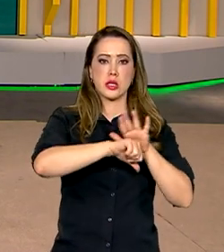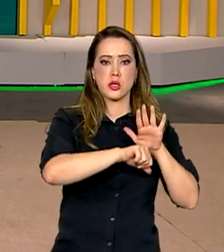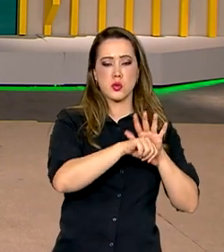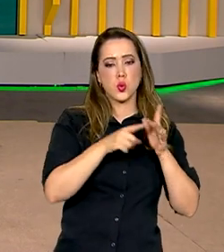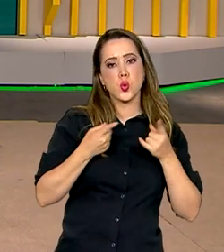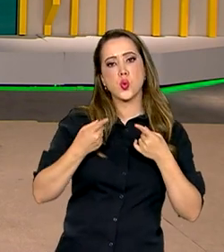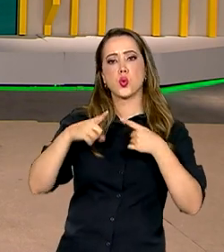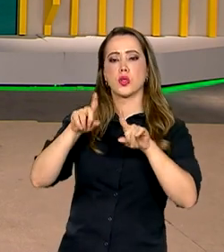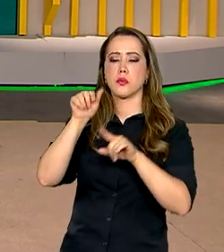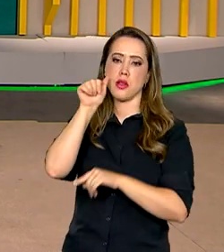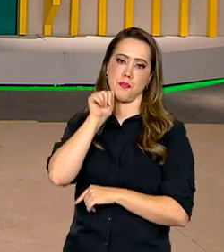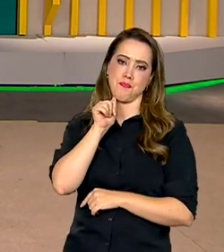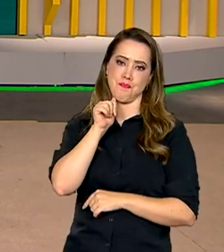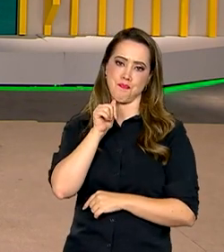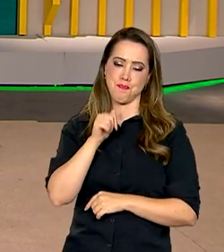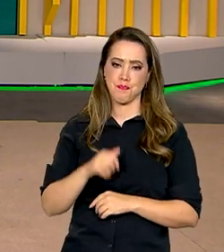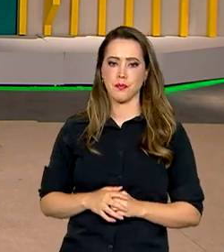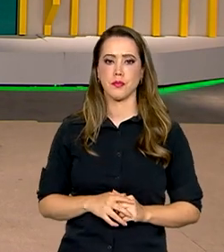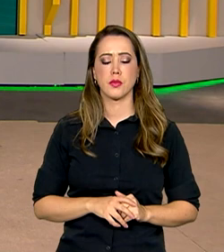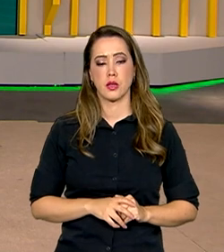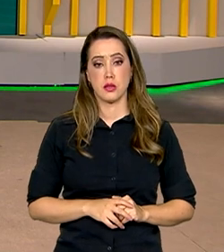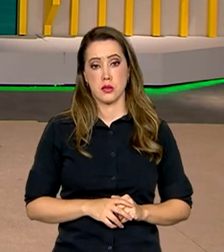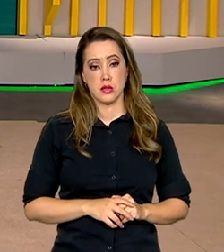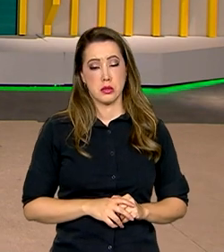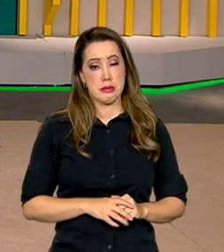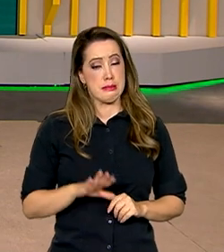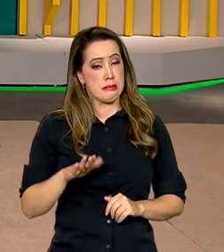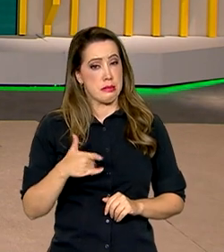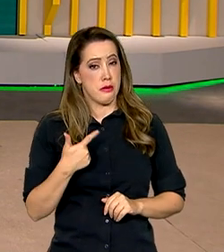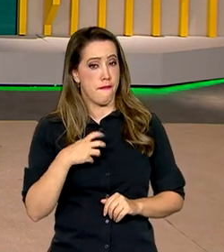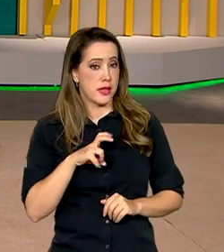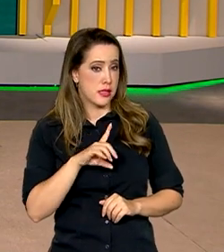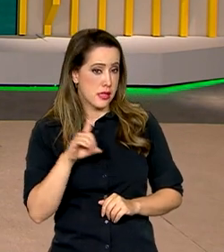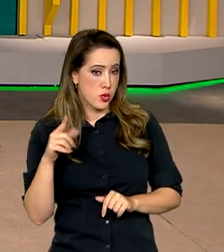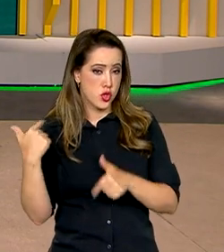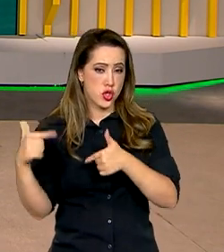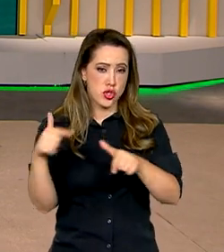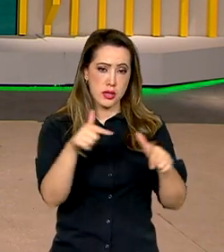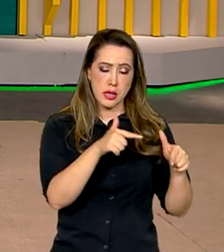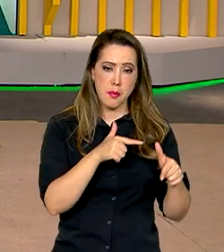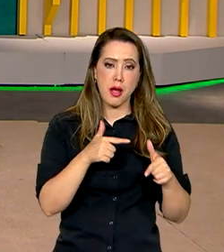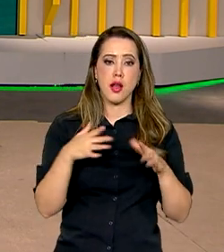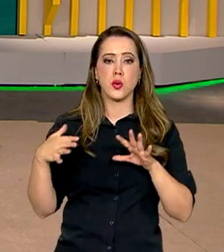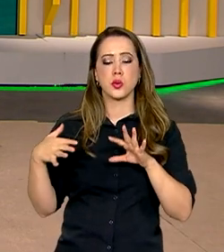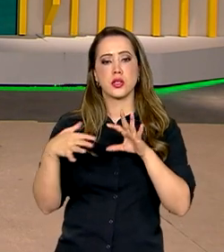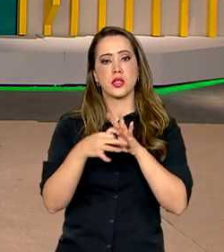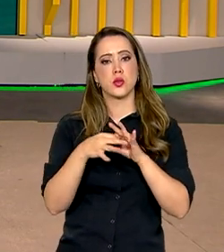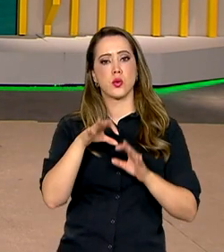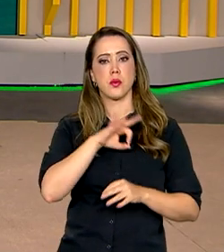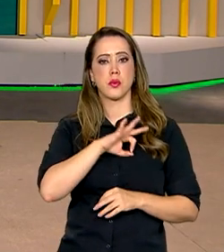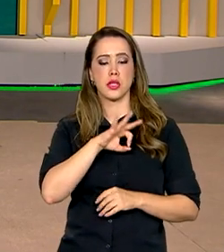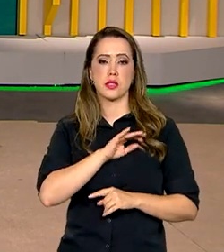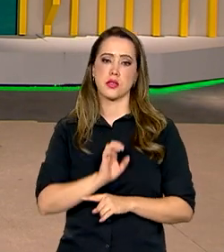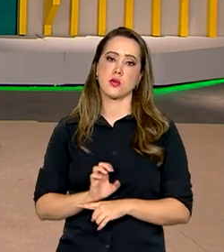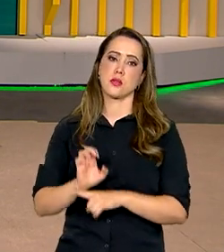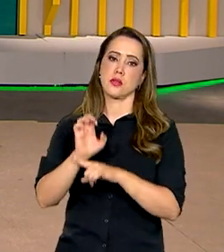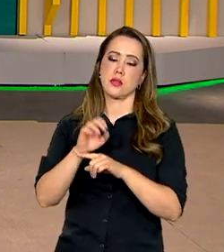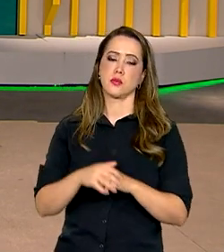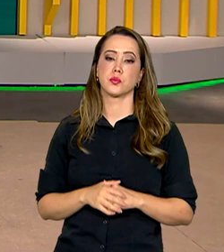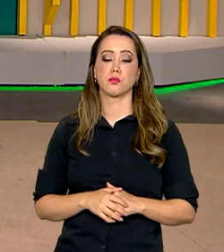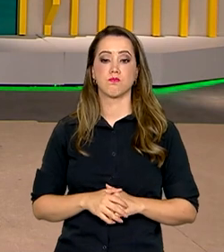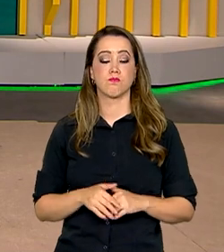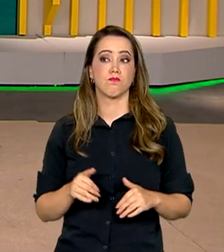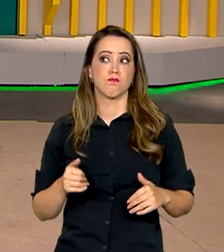crimes cometidos contra mulheres no país. Foram 25 dias de trabalho numa parceria com as polícias estaduais.